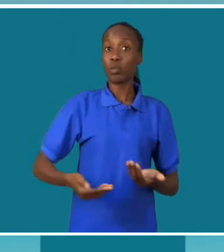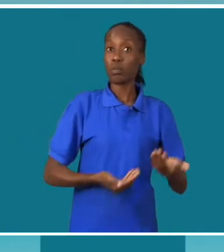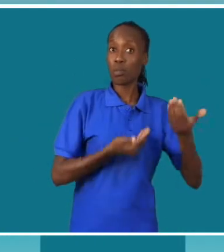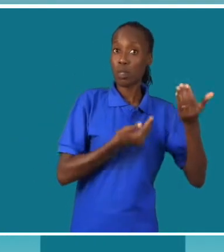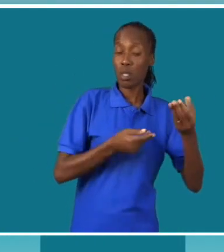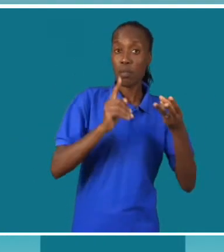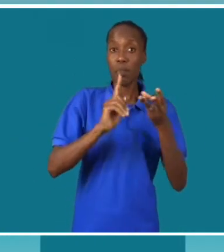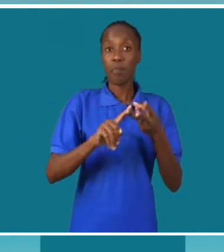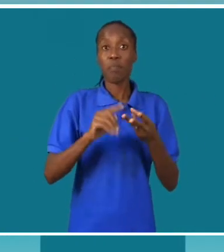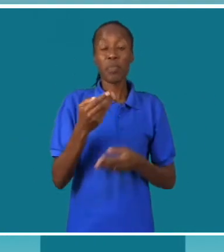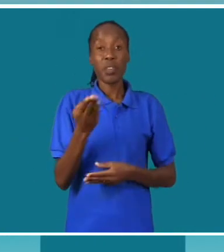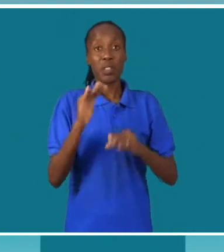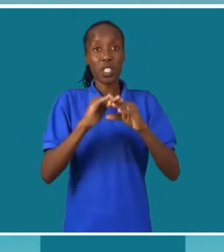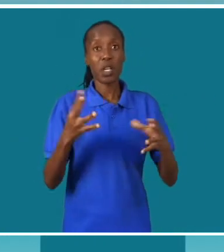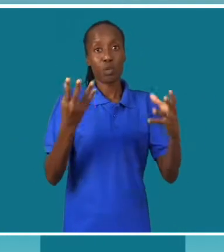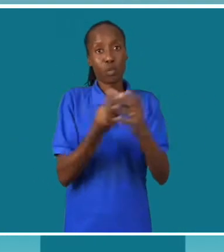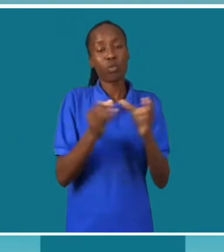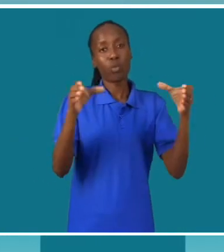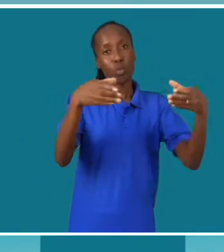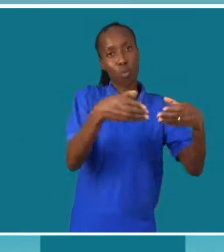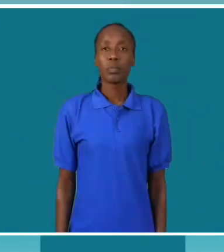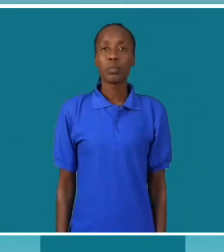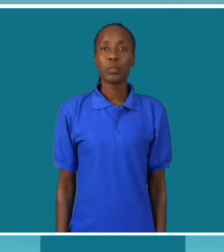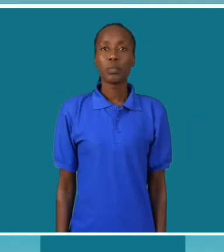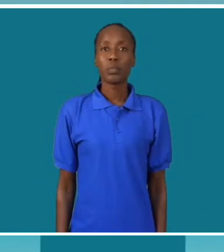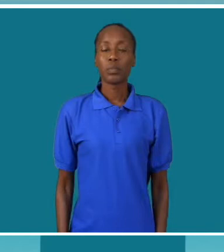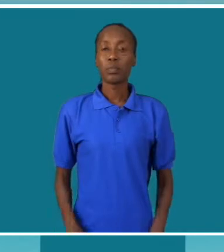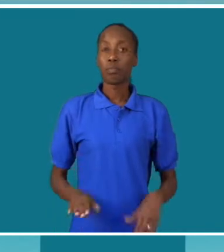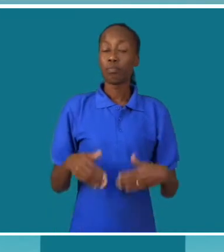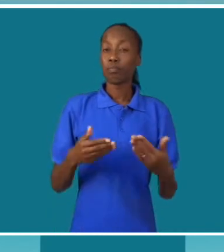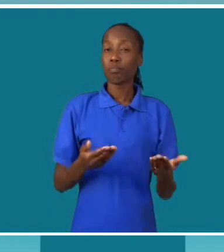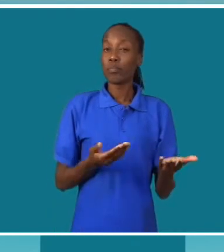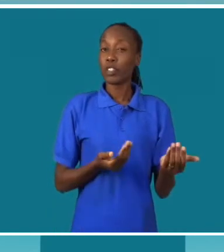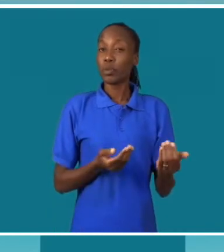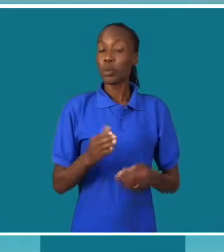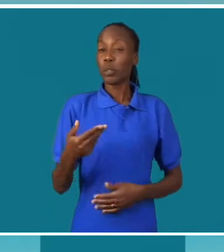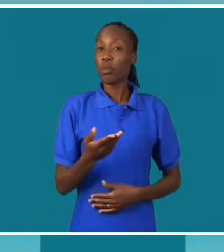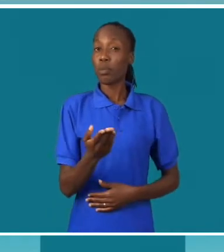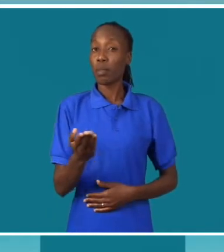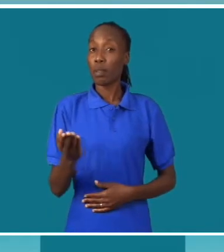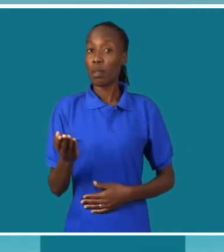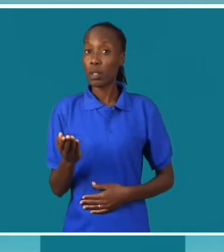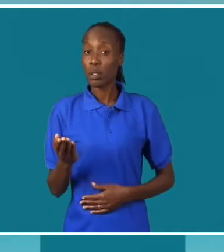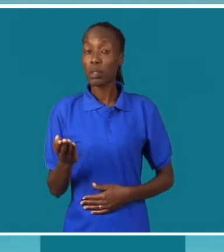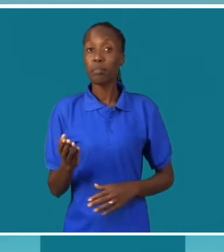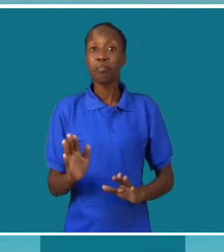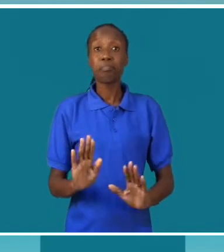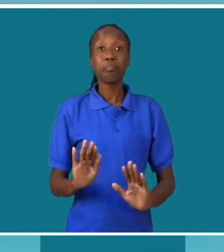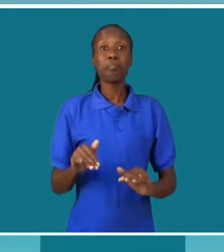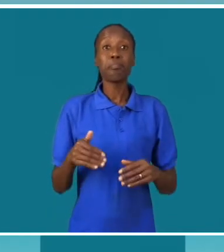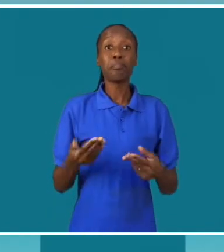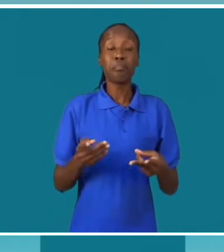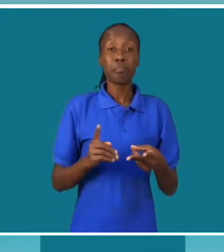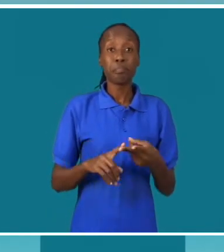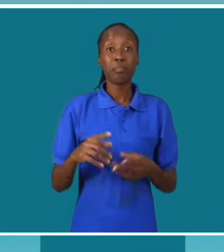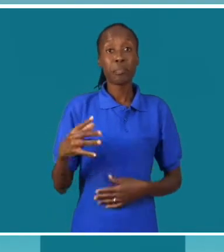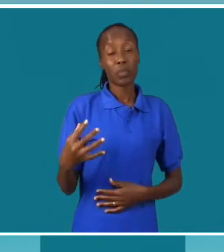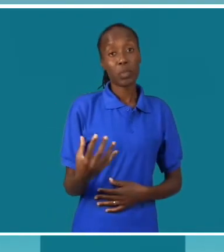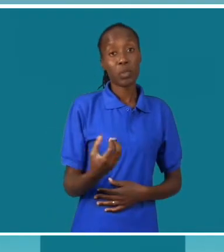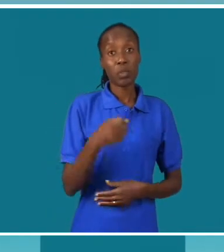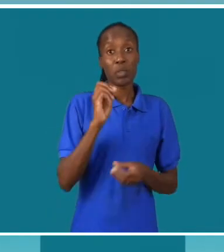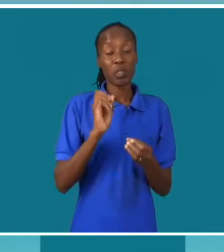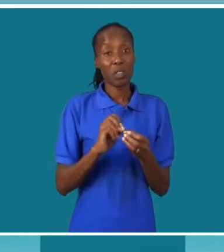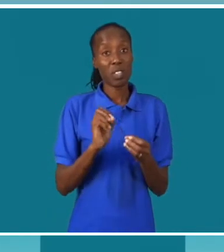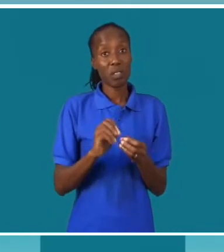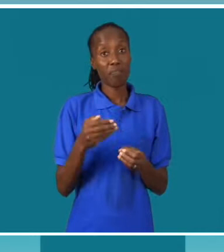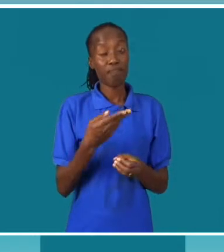Unicef, e também a Indicap faz parte deste grupo. Esperamos dele que haja possibilidade das